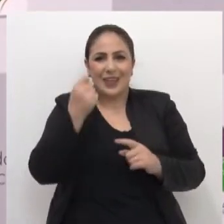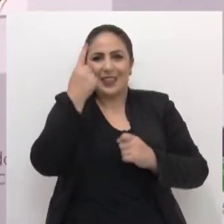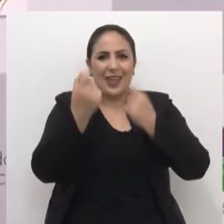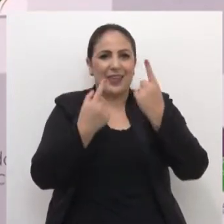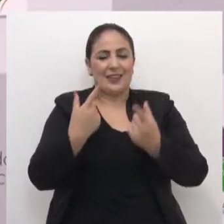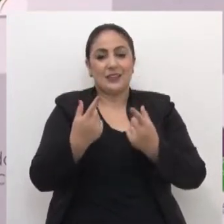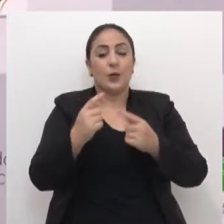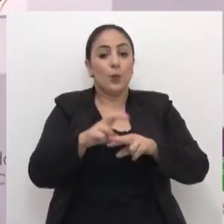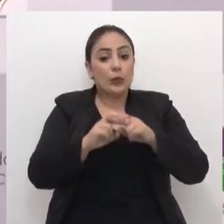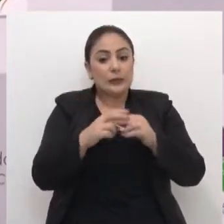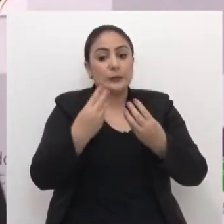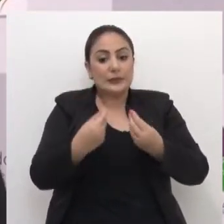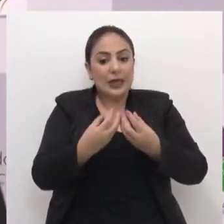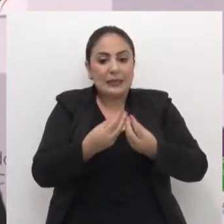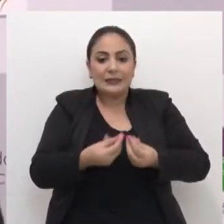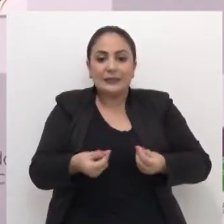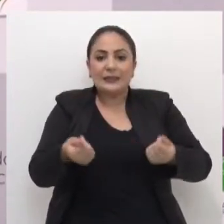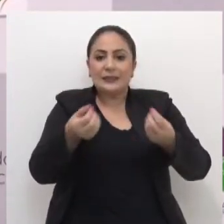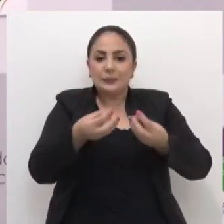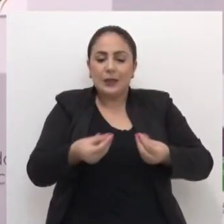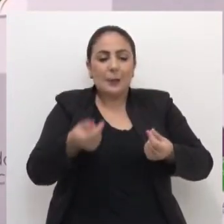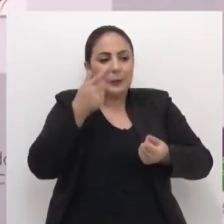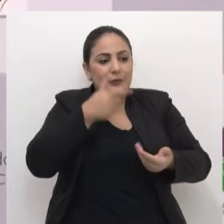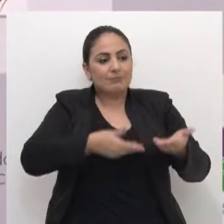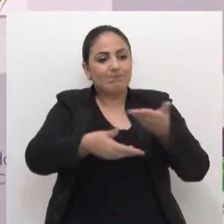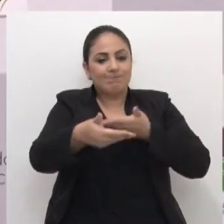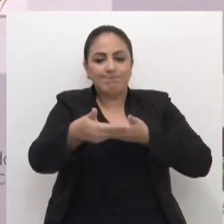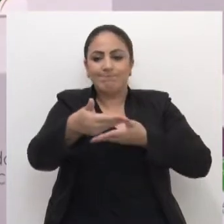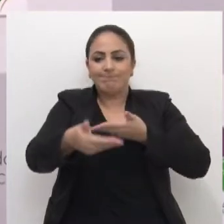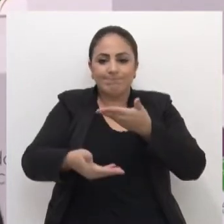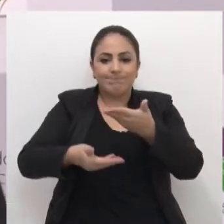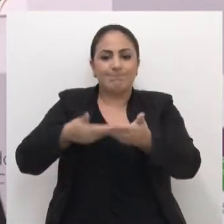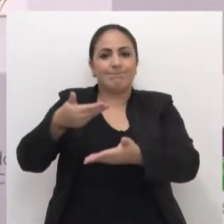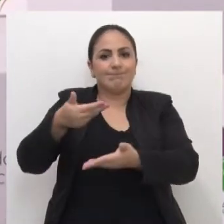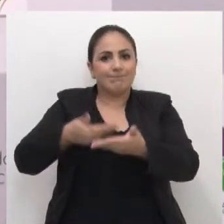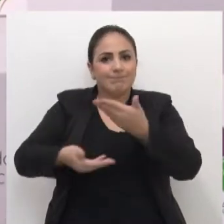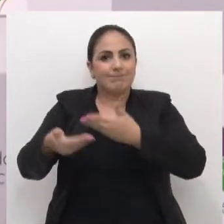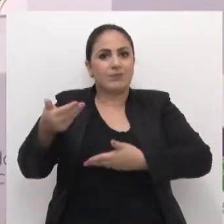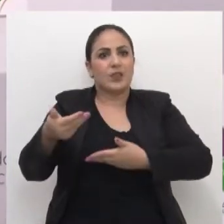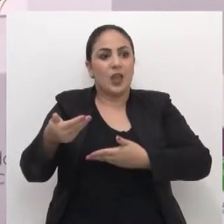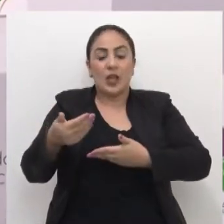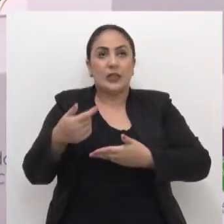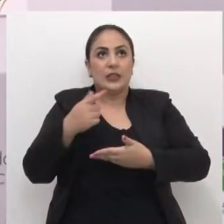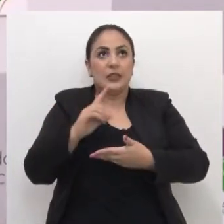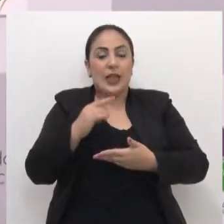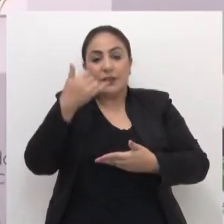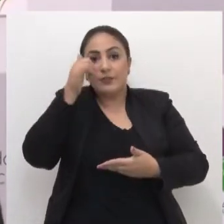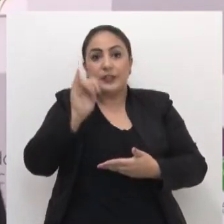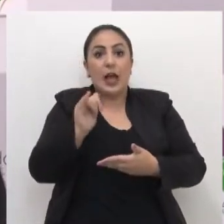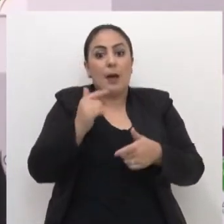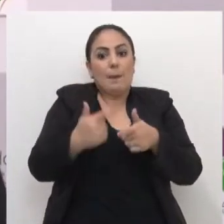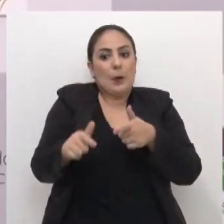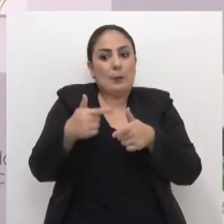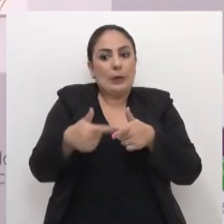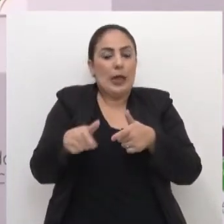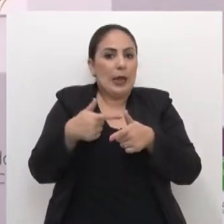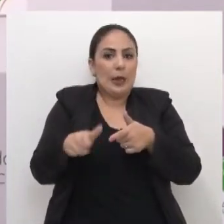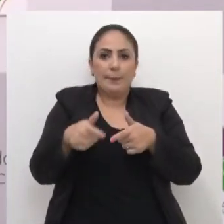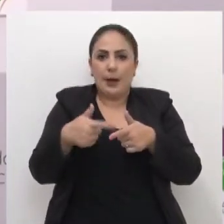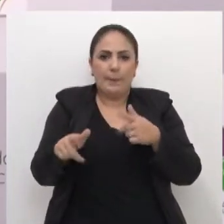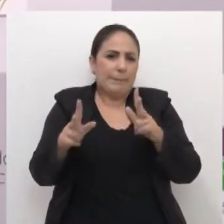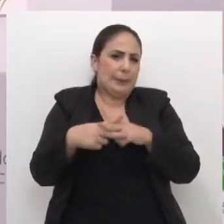ter uma sensibilidade para poder estar no meio disso tudo e não assumir brigas,